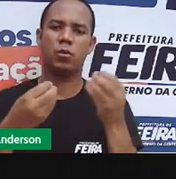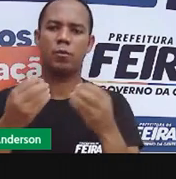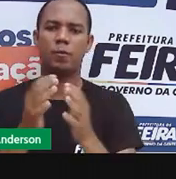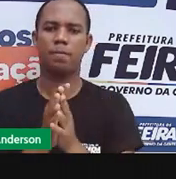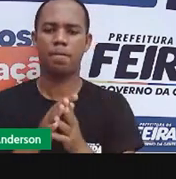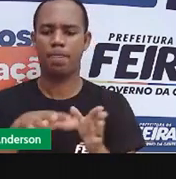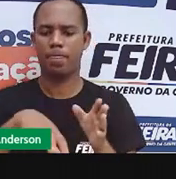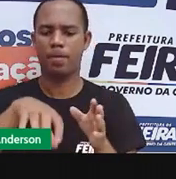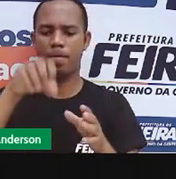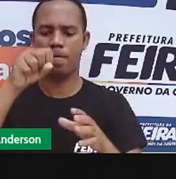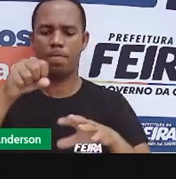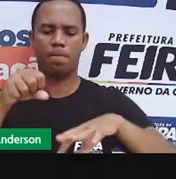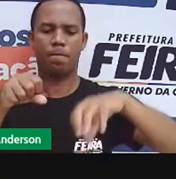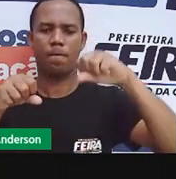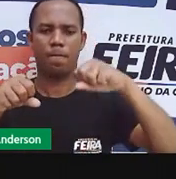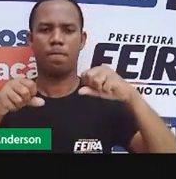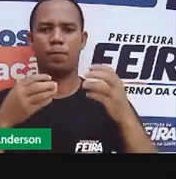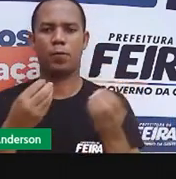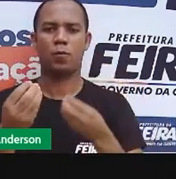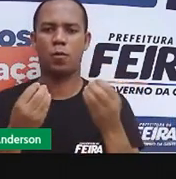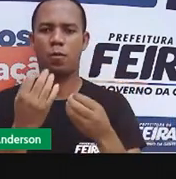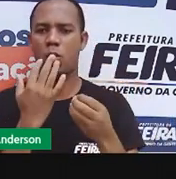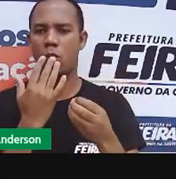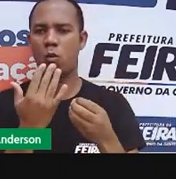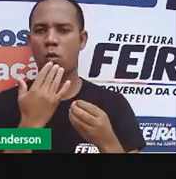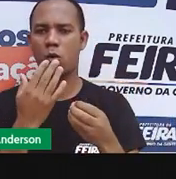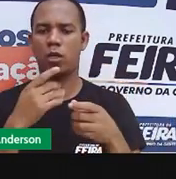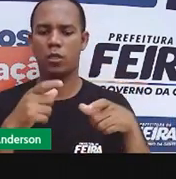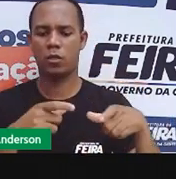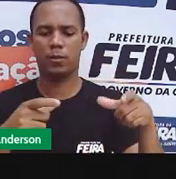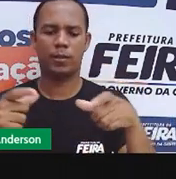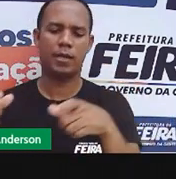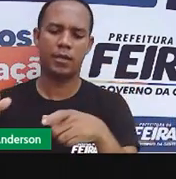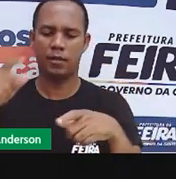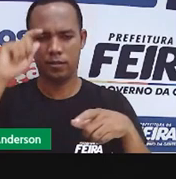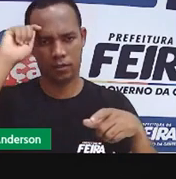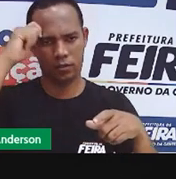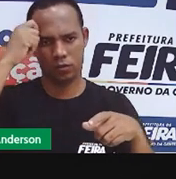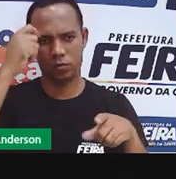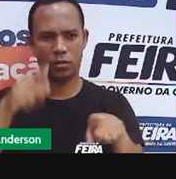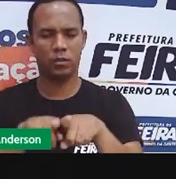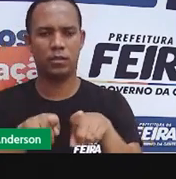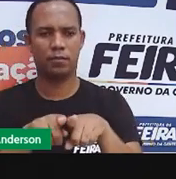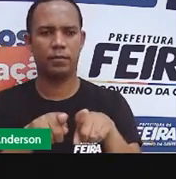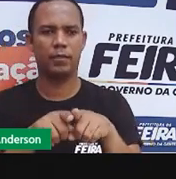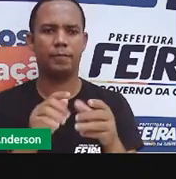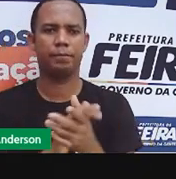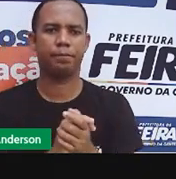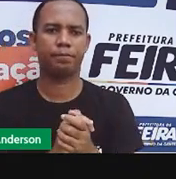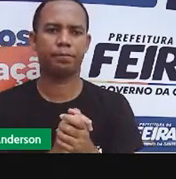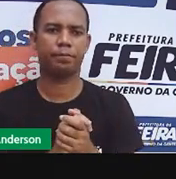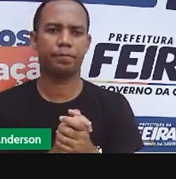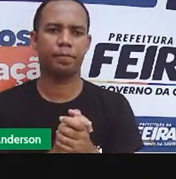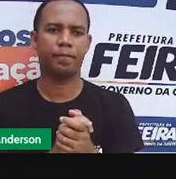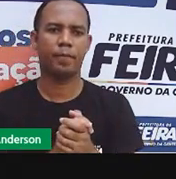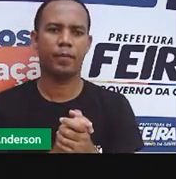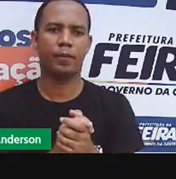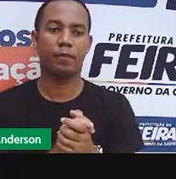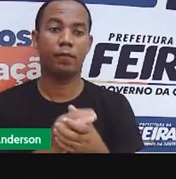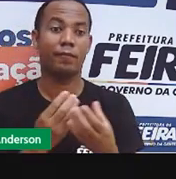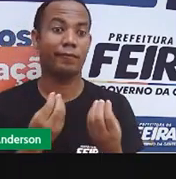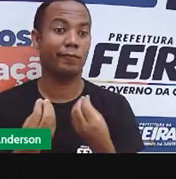absorção, nas cores, nas superfícies escuras, o raio do sol vem